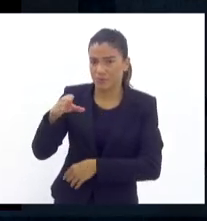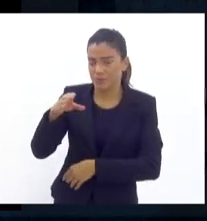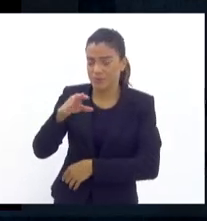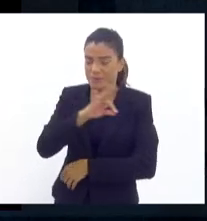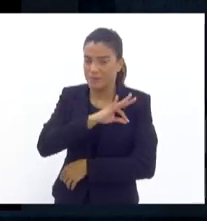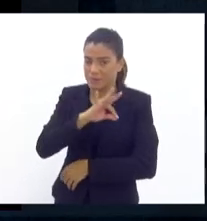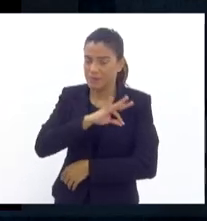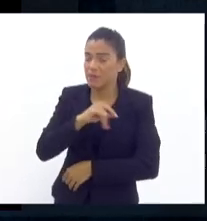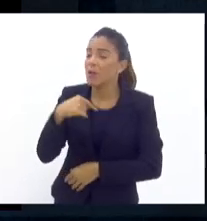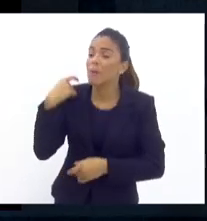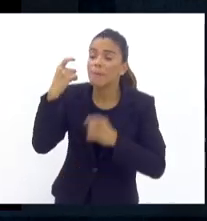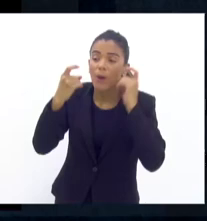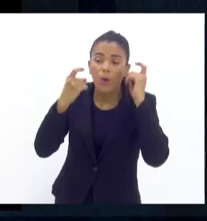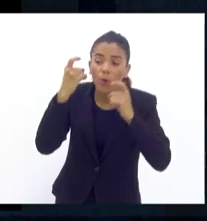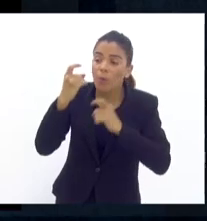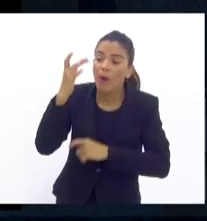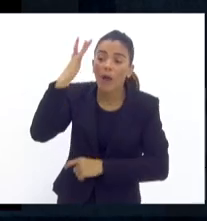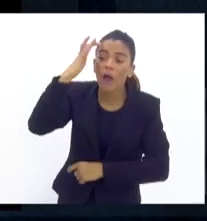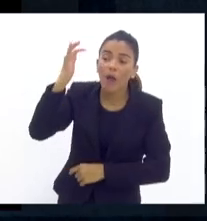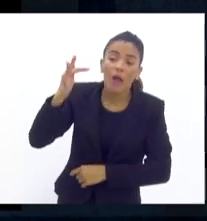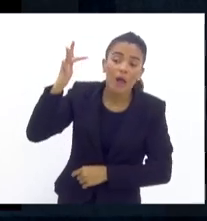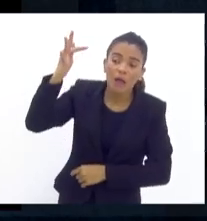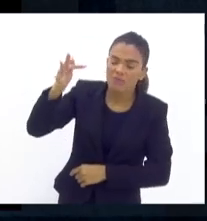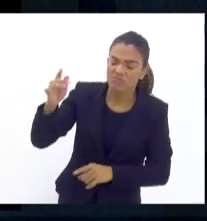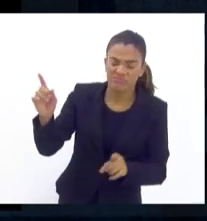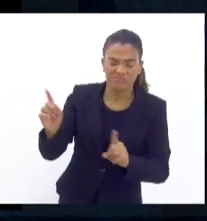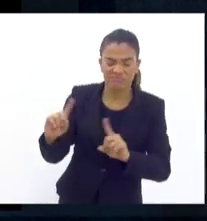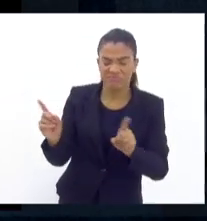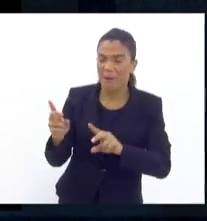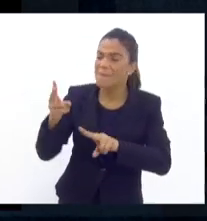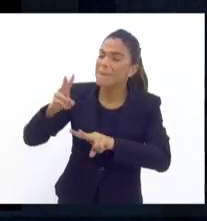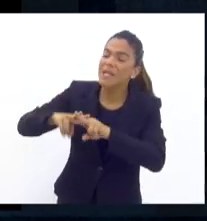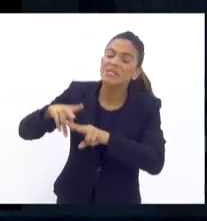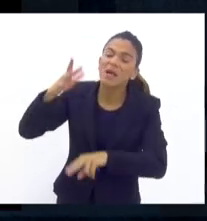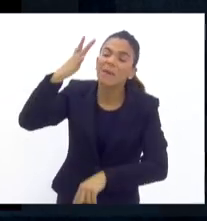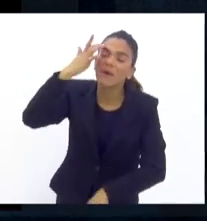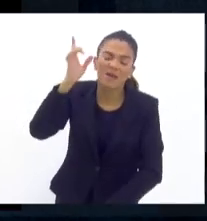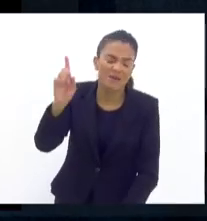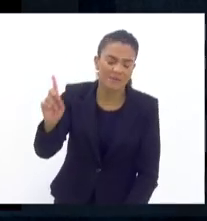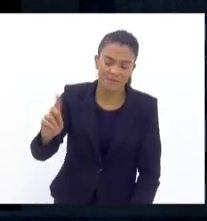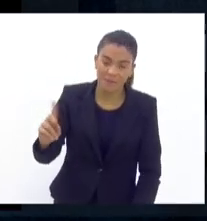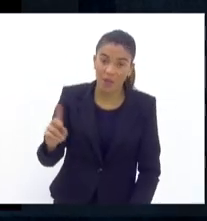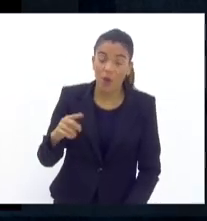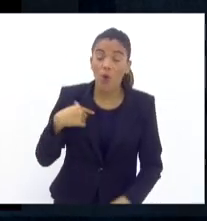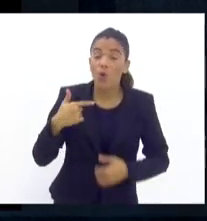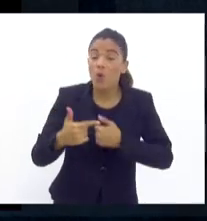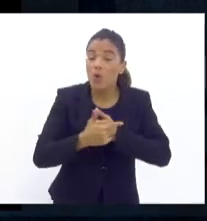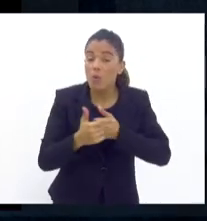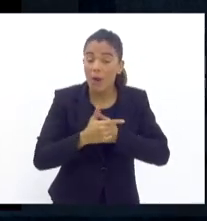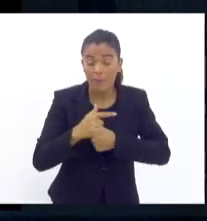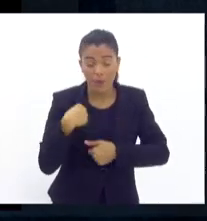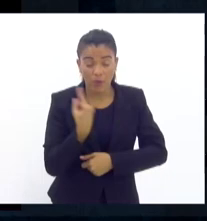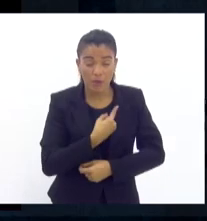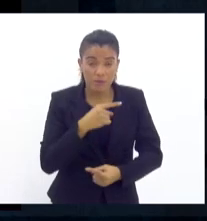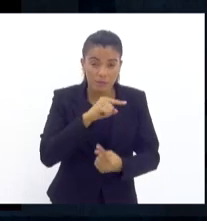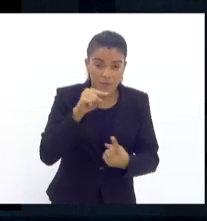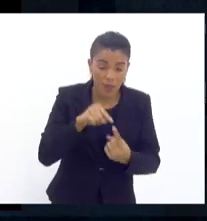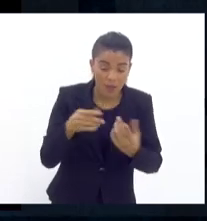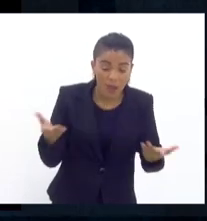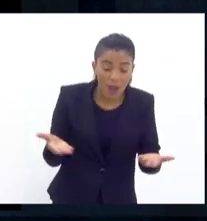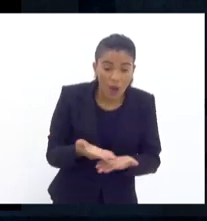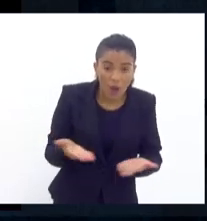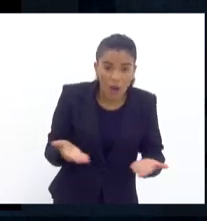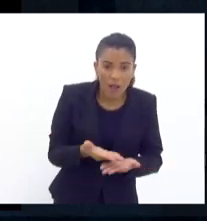preocupar com o que vai acontecer com o meliante preso amanhã. O nosso papel aqui primário nós fizemos.